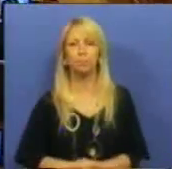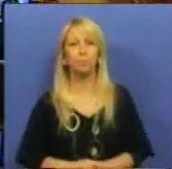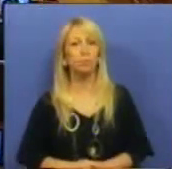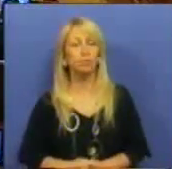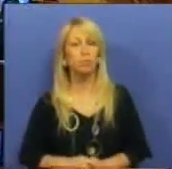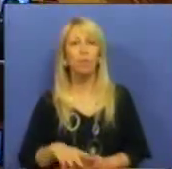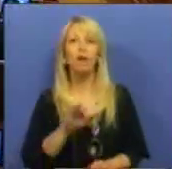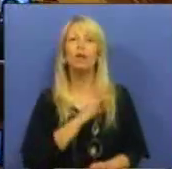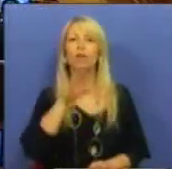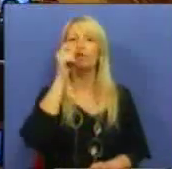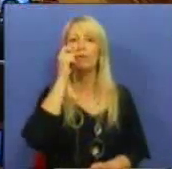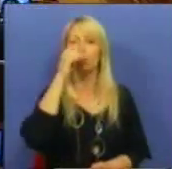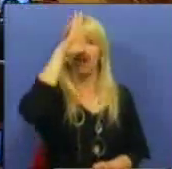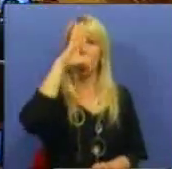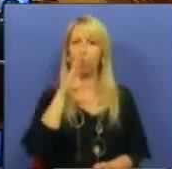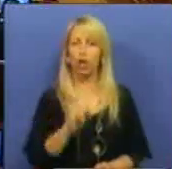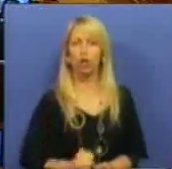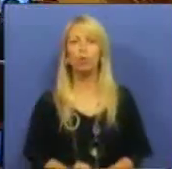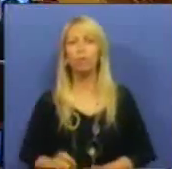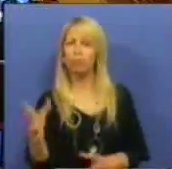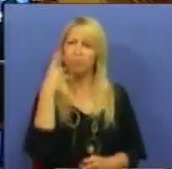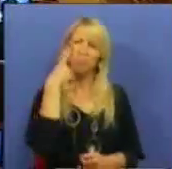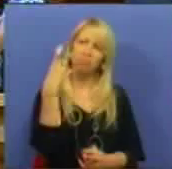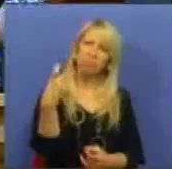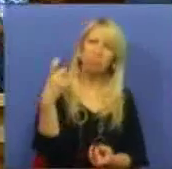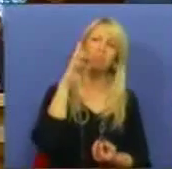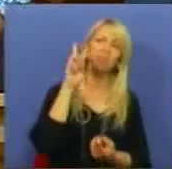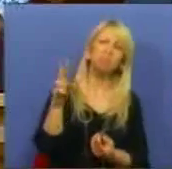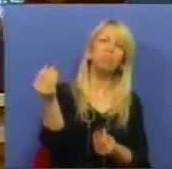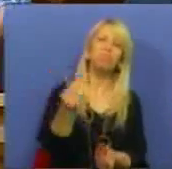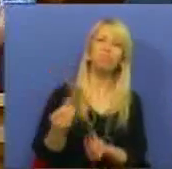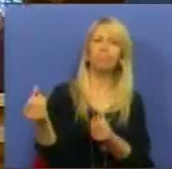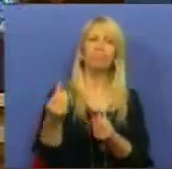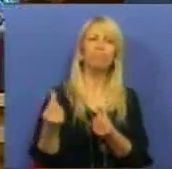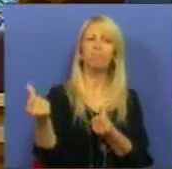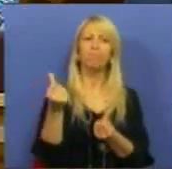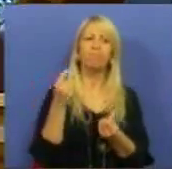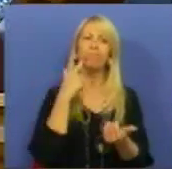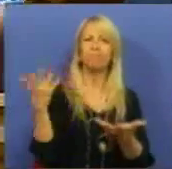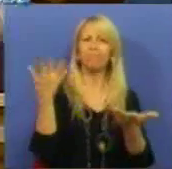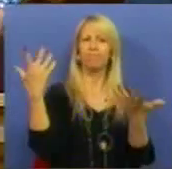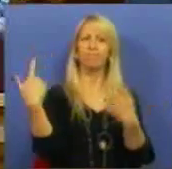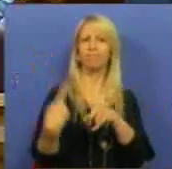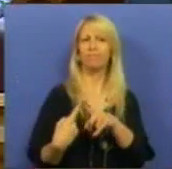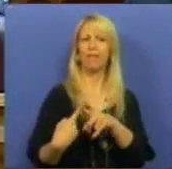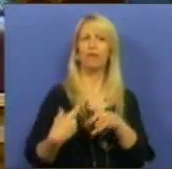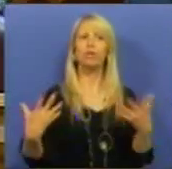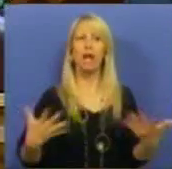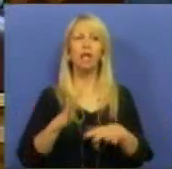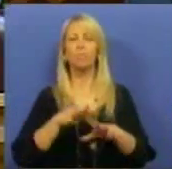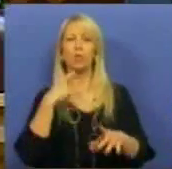Senhor Ministro, registámos o seu entusiasmo quando se assume aqui como campeão das